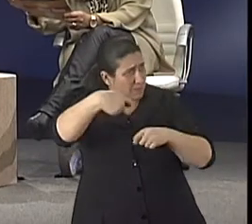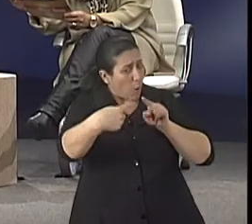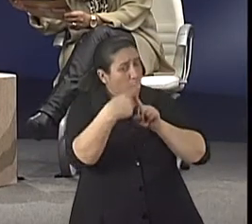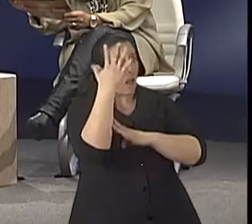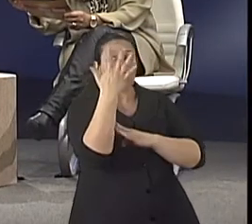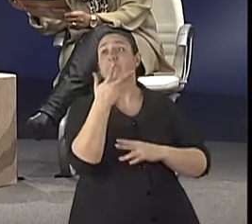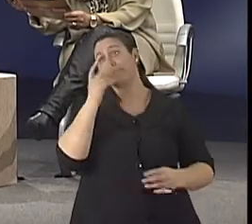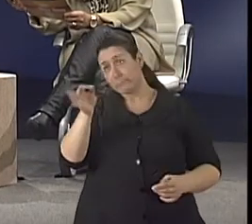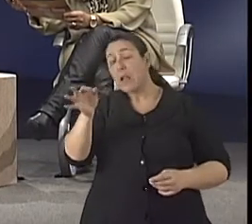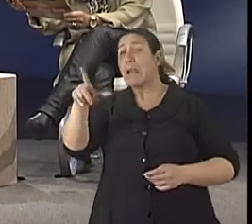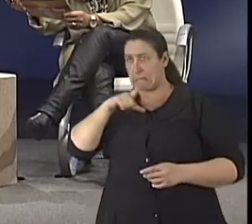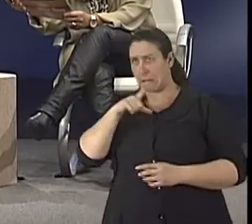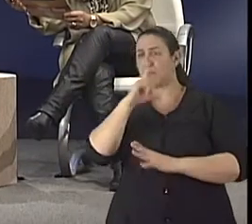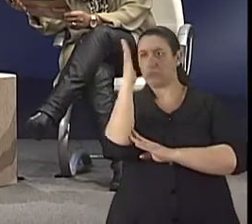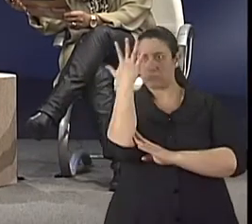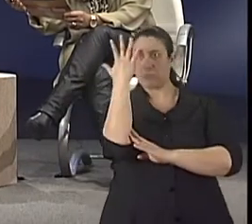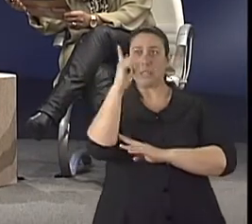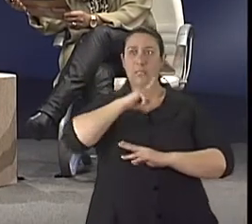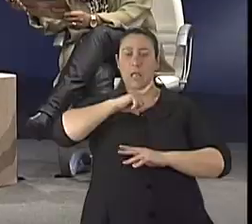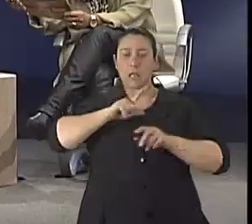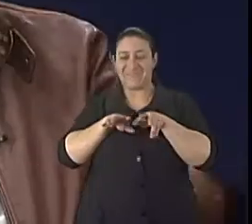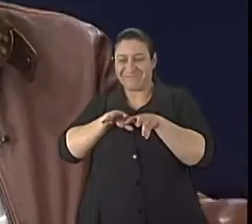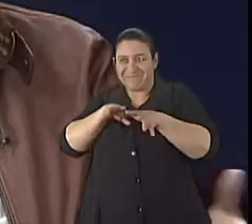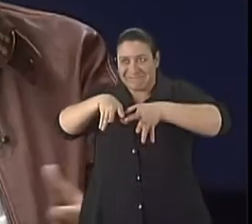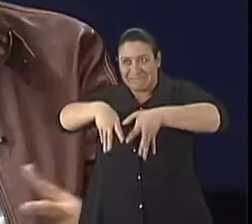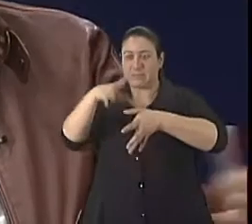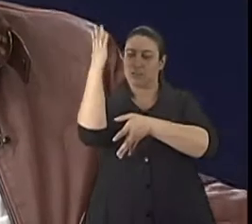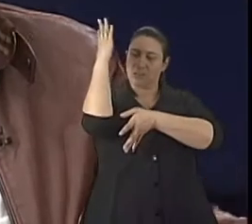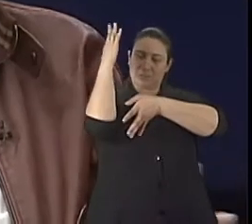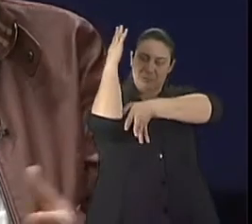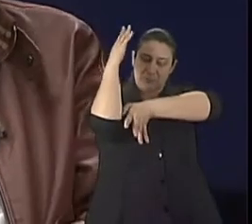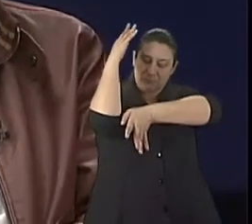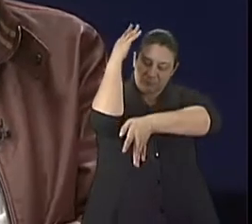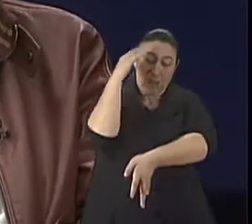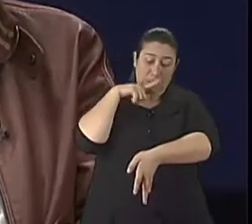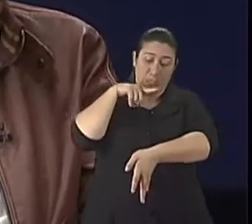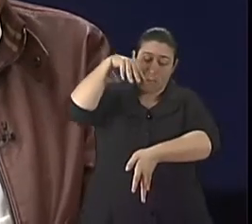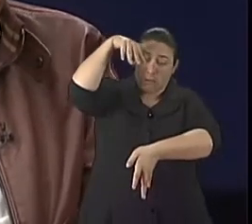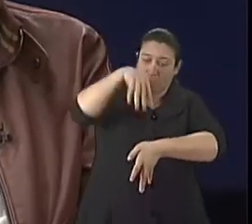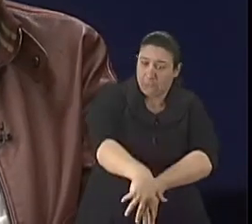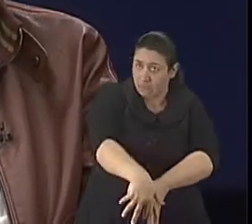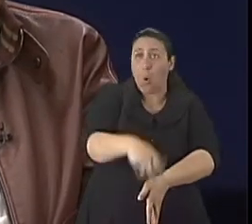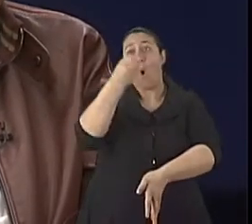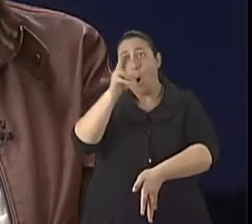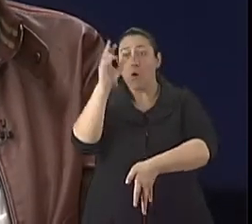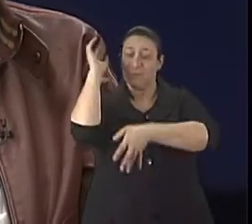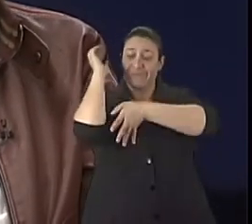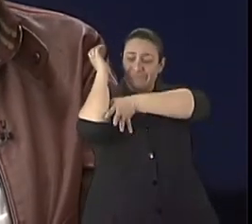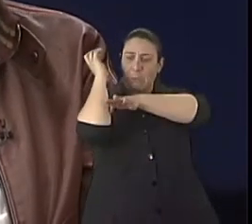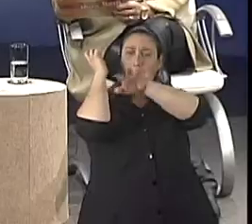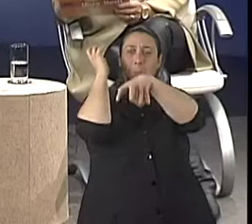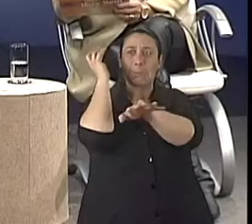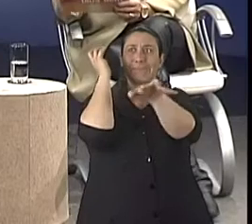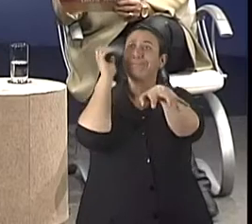raízes profundas, são verticais, e existem raízes que se alaçam de uma maneira... que avançam sobre as calçadas, né? estou falando nisso